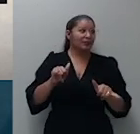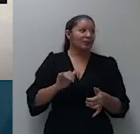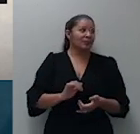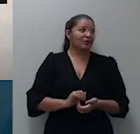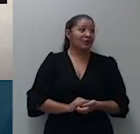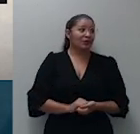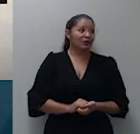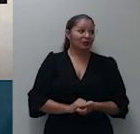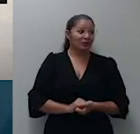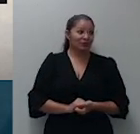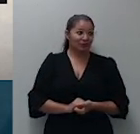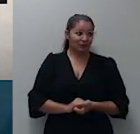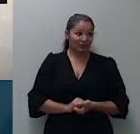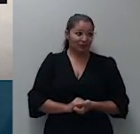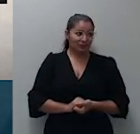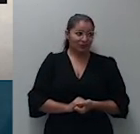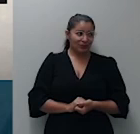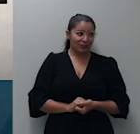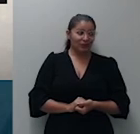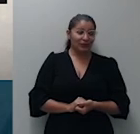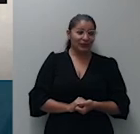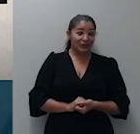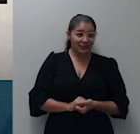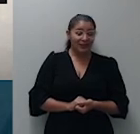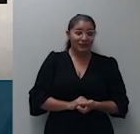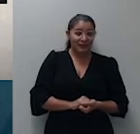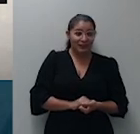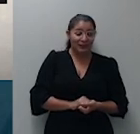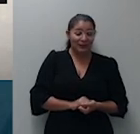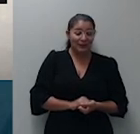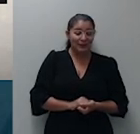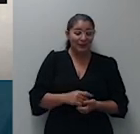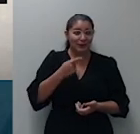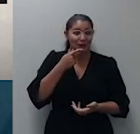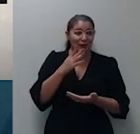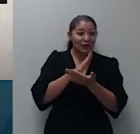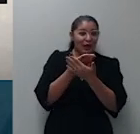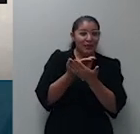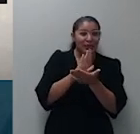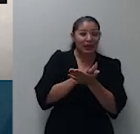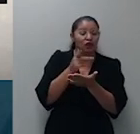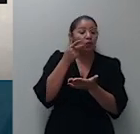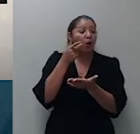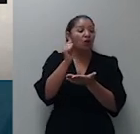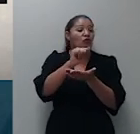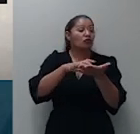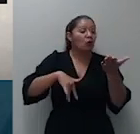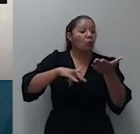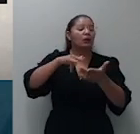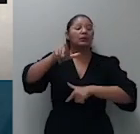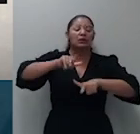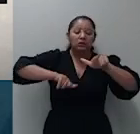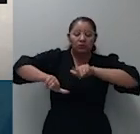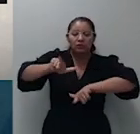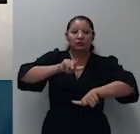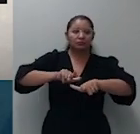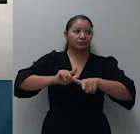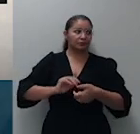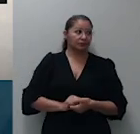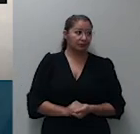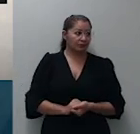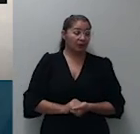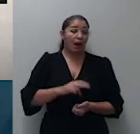probatória e reinterpretação de cláusulas contratuais e em seguida após responder às